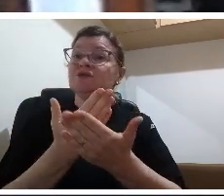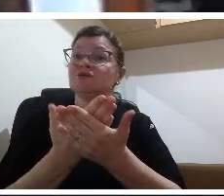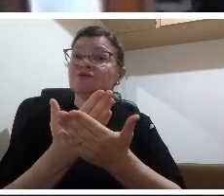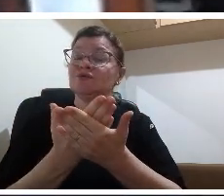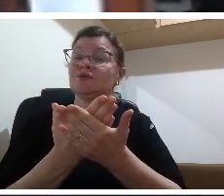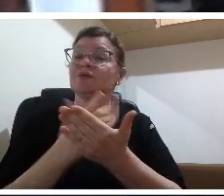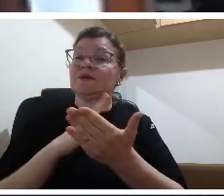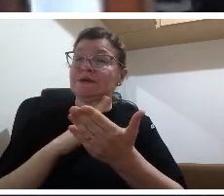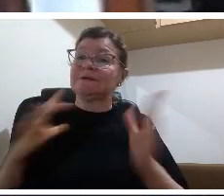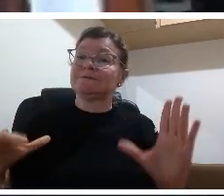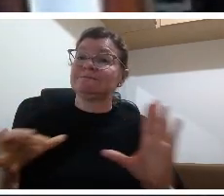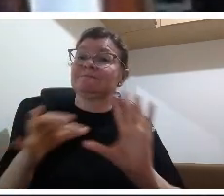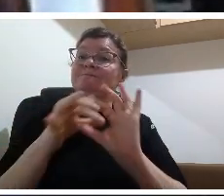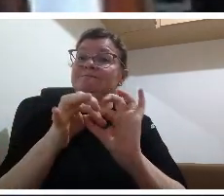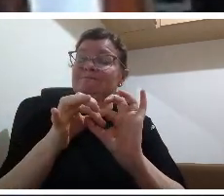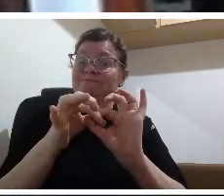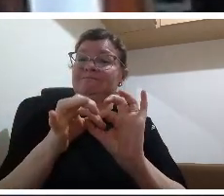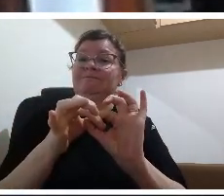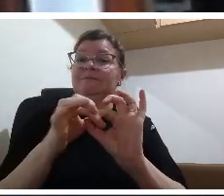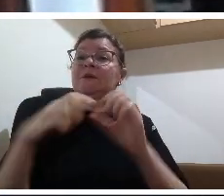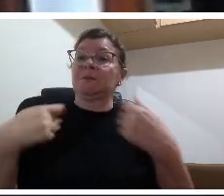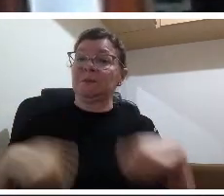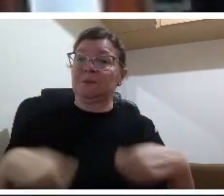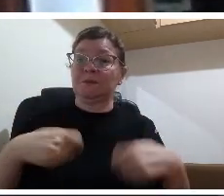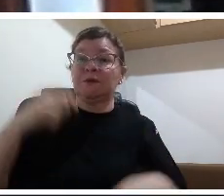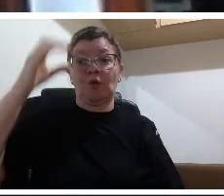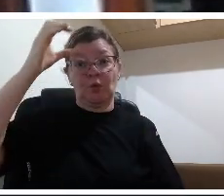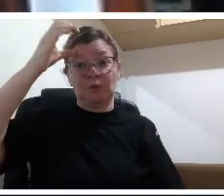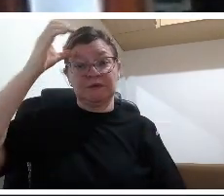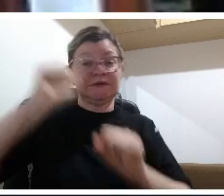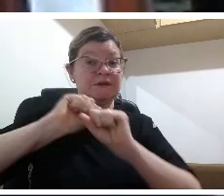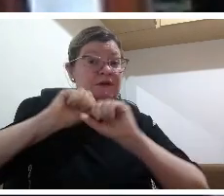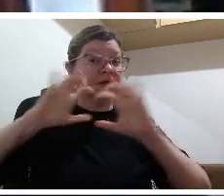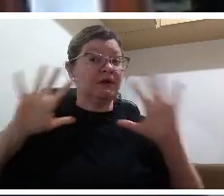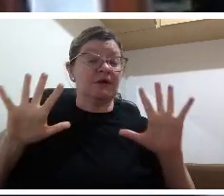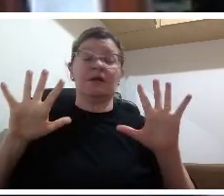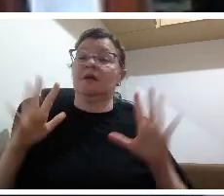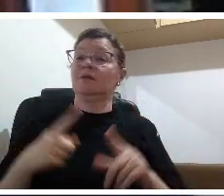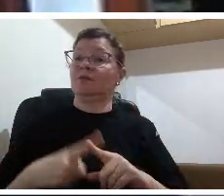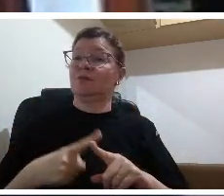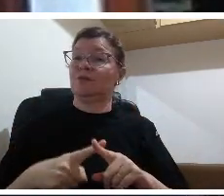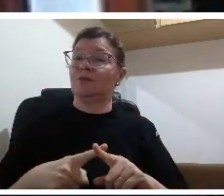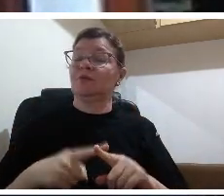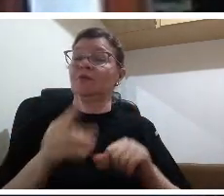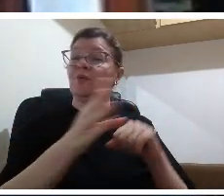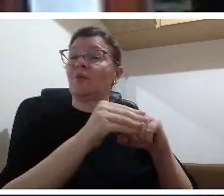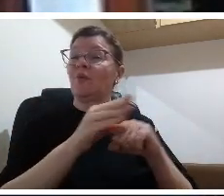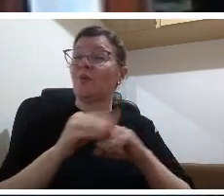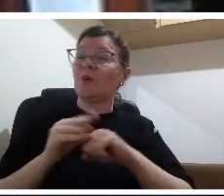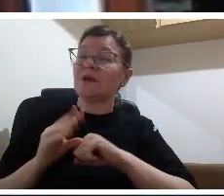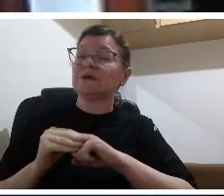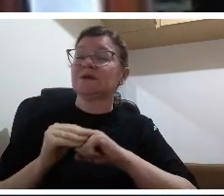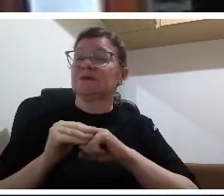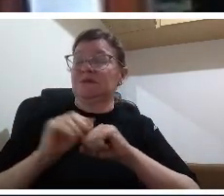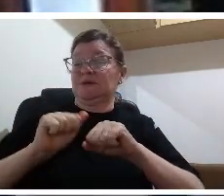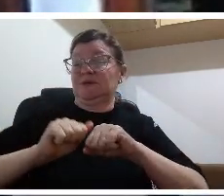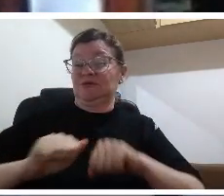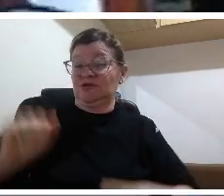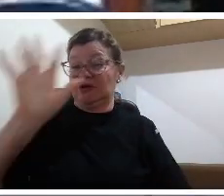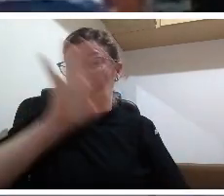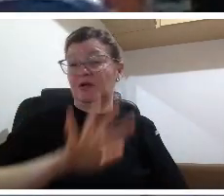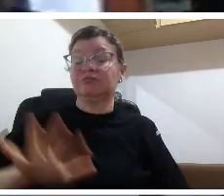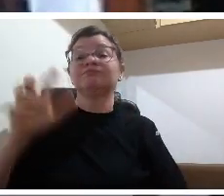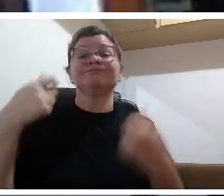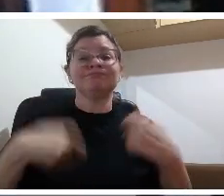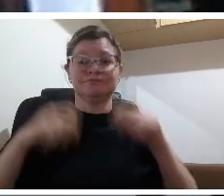o que nós estamos fazendo não no sentido de castigar mas no sentido de aperfeiçoar o modelo que a